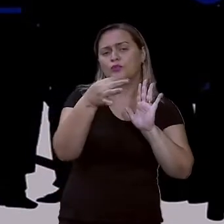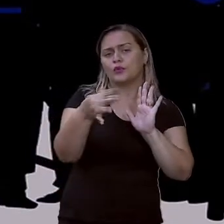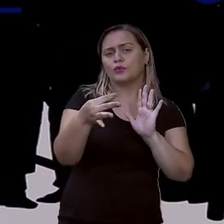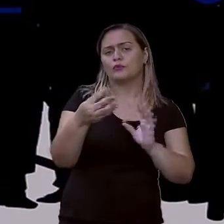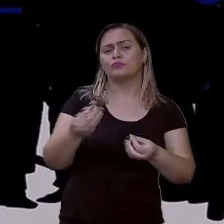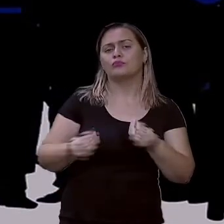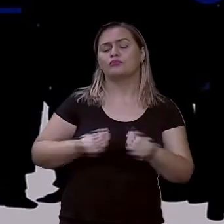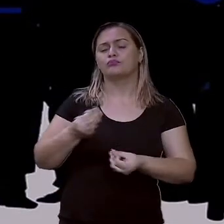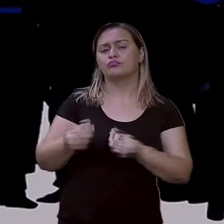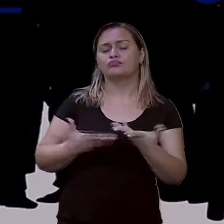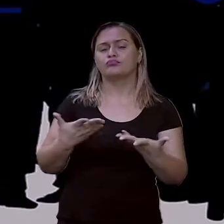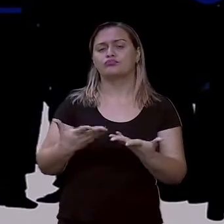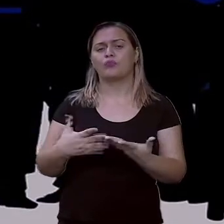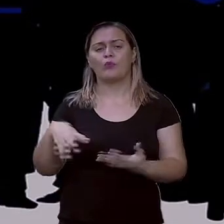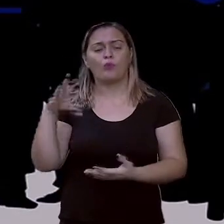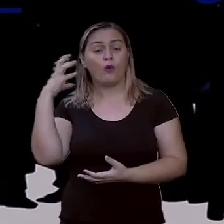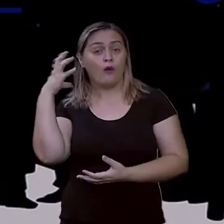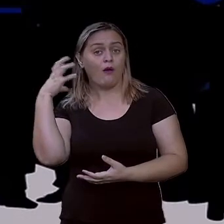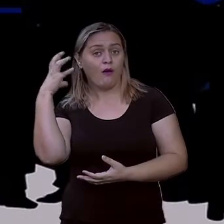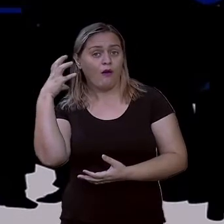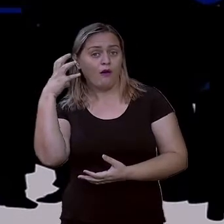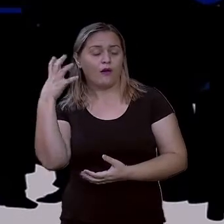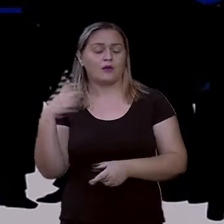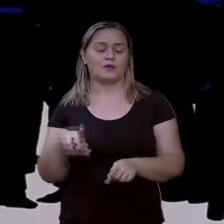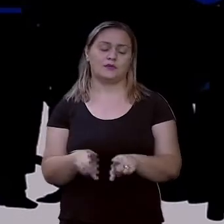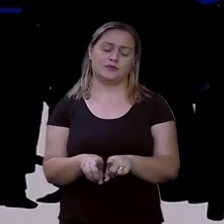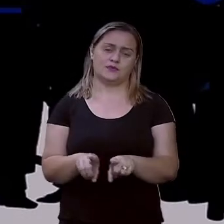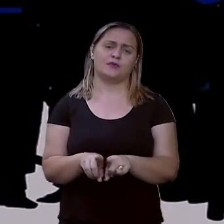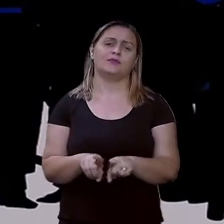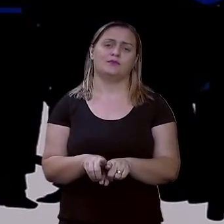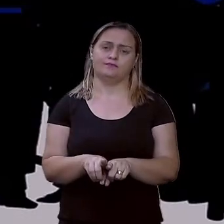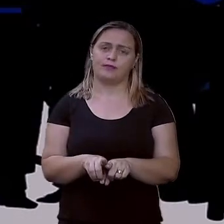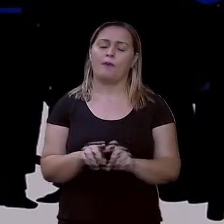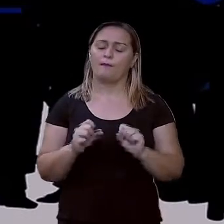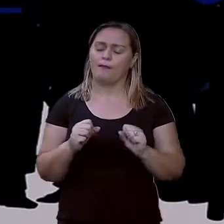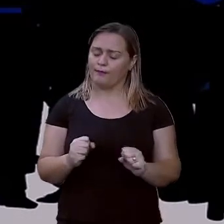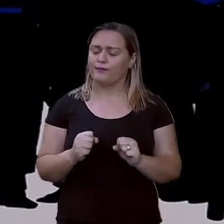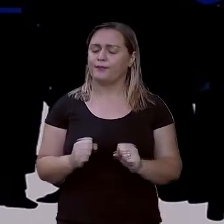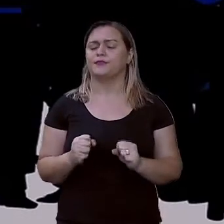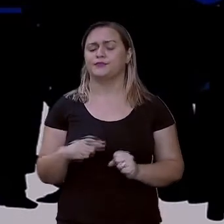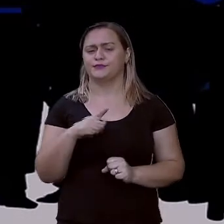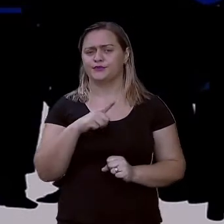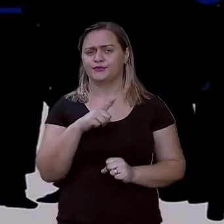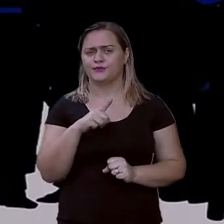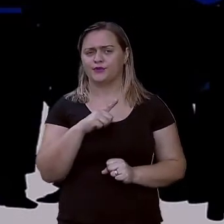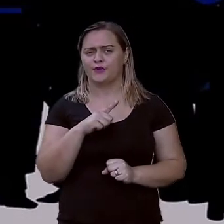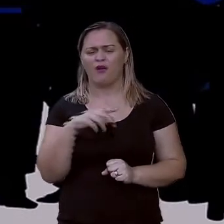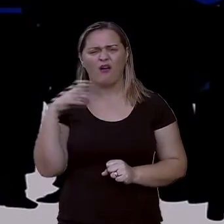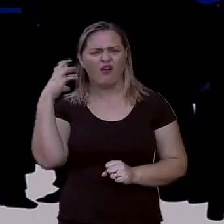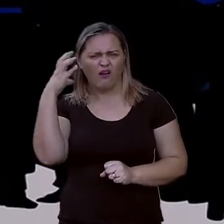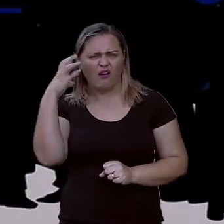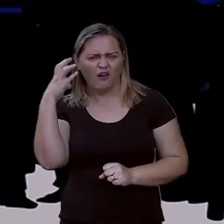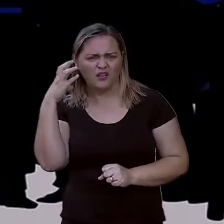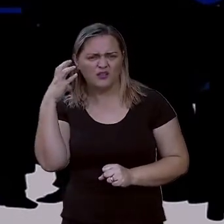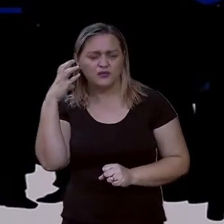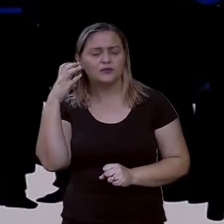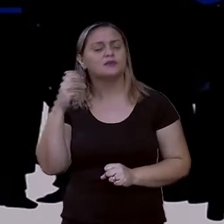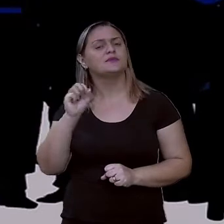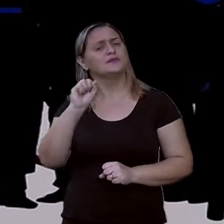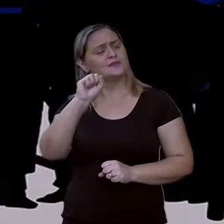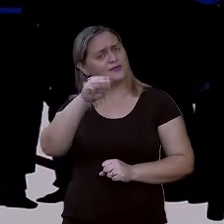Então, podemos escutar um artigo de opinião até pela rádio. Você disse rádio, professora? Rádio?